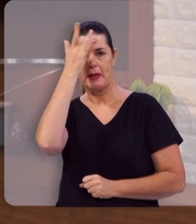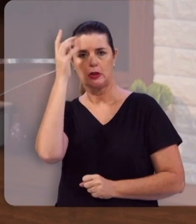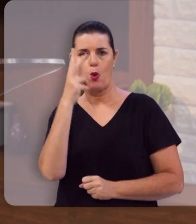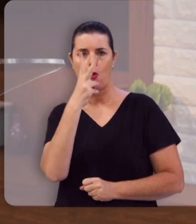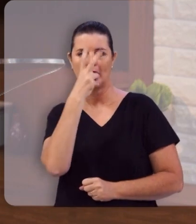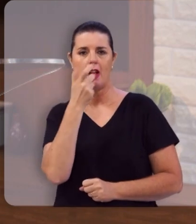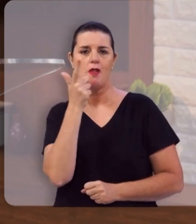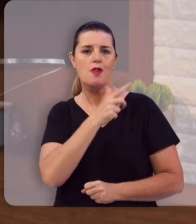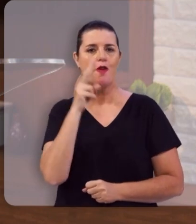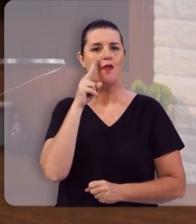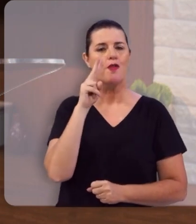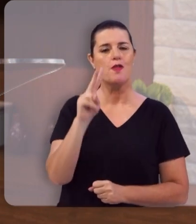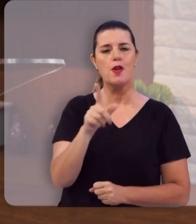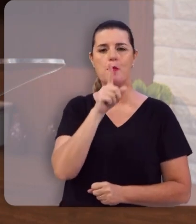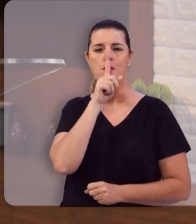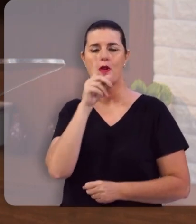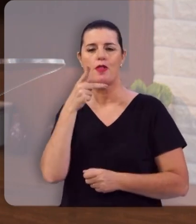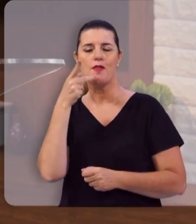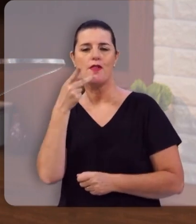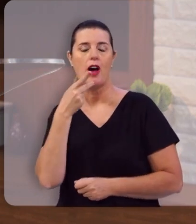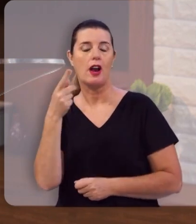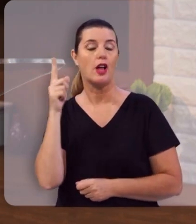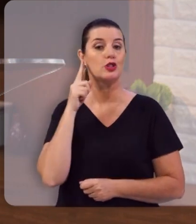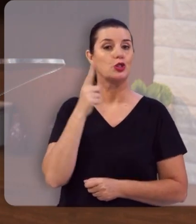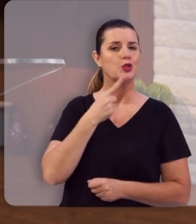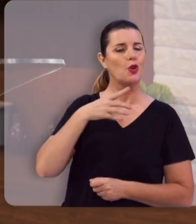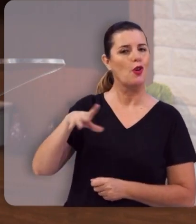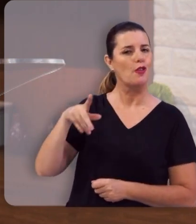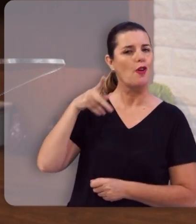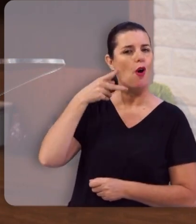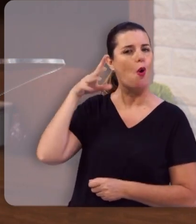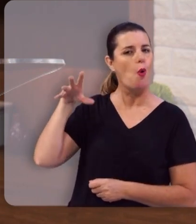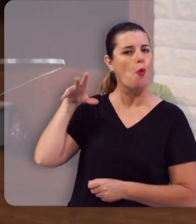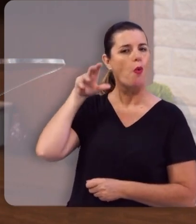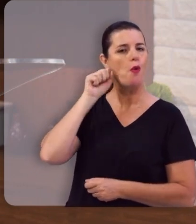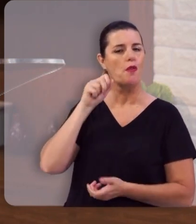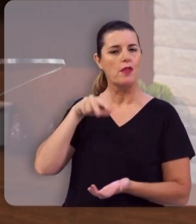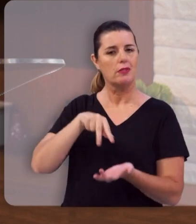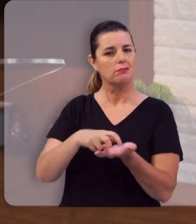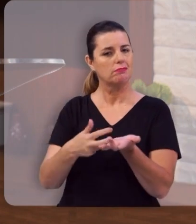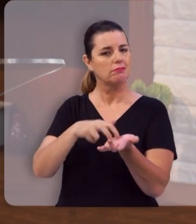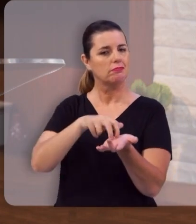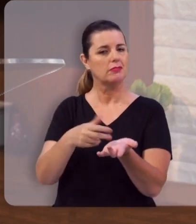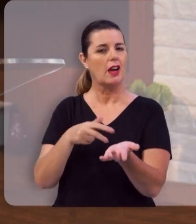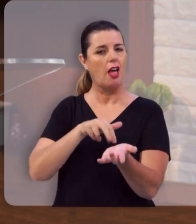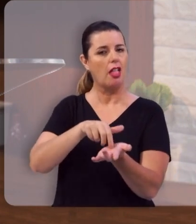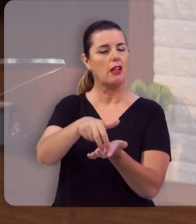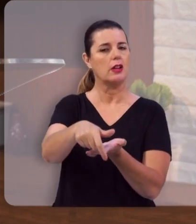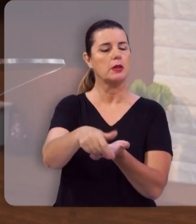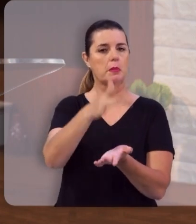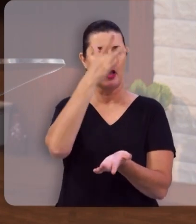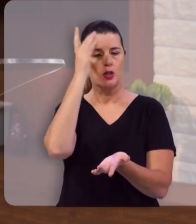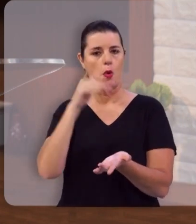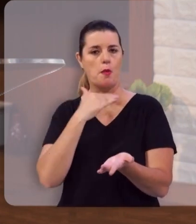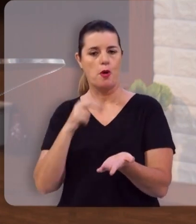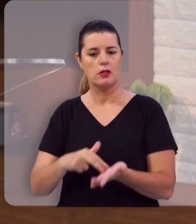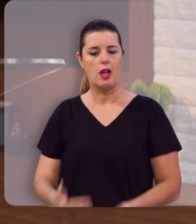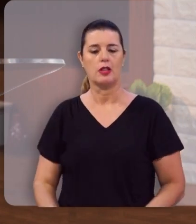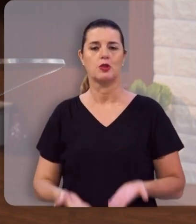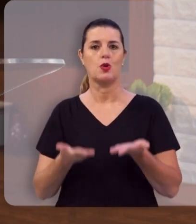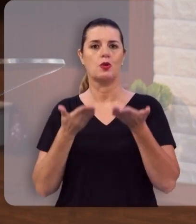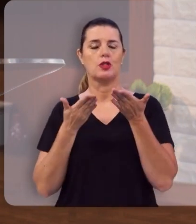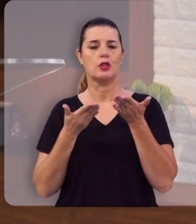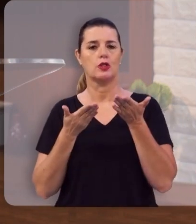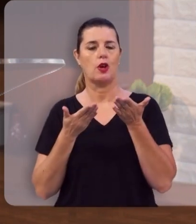viram, os mudos falaram, os surdos ouviram, os coxos andaram, os mortos ressuscitaram. E Ele,